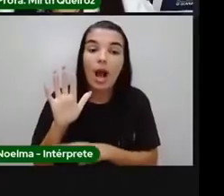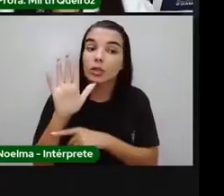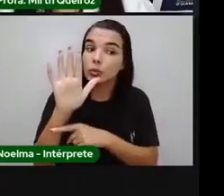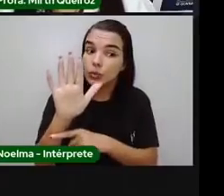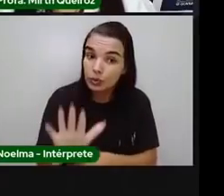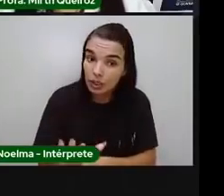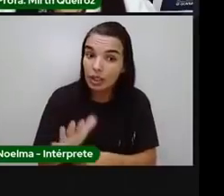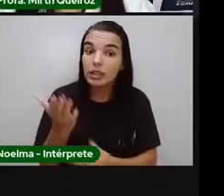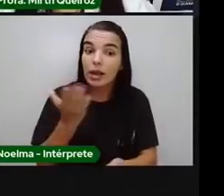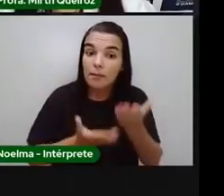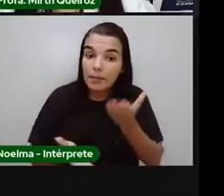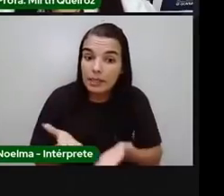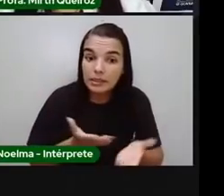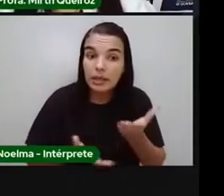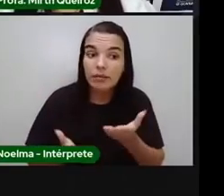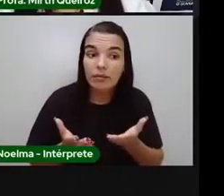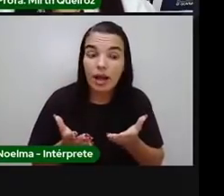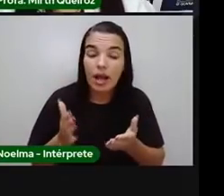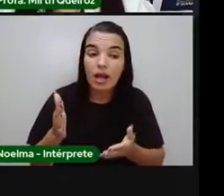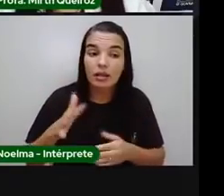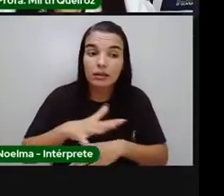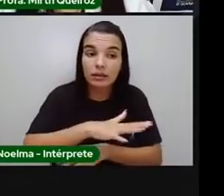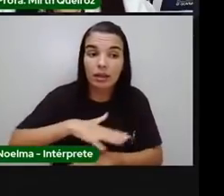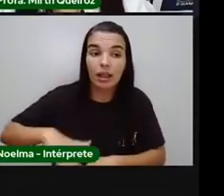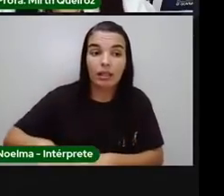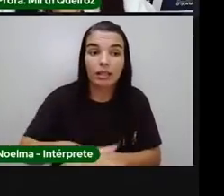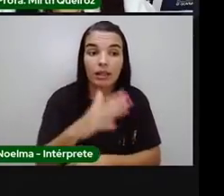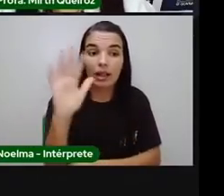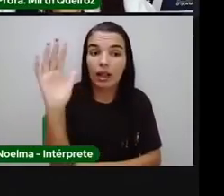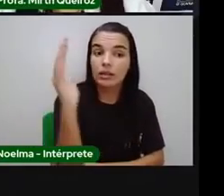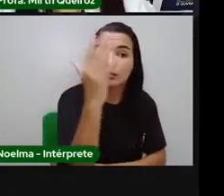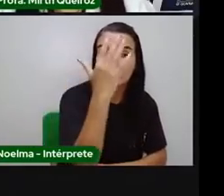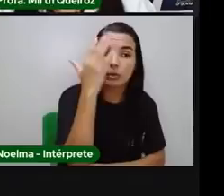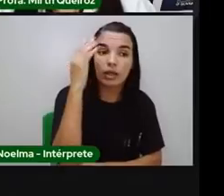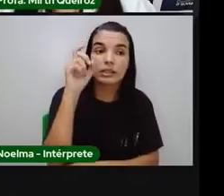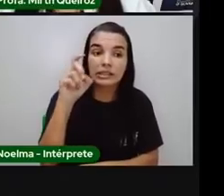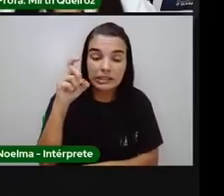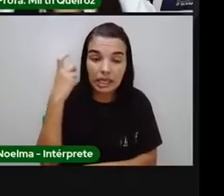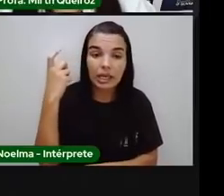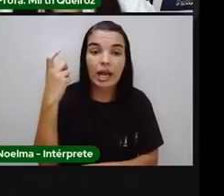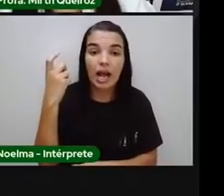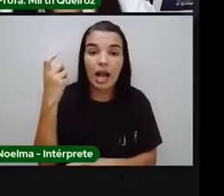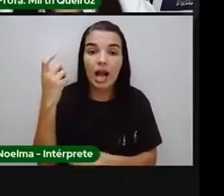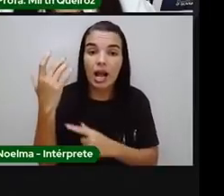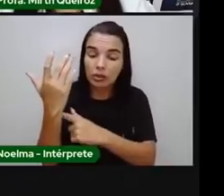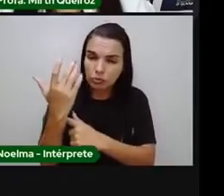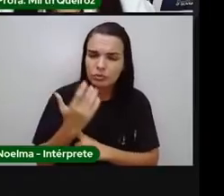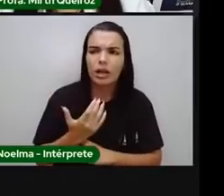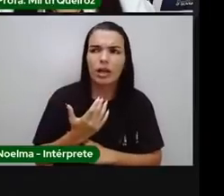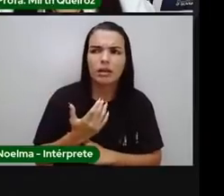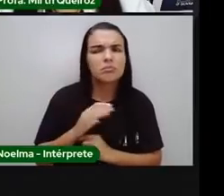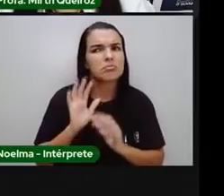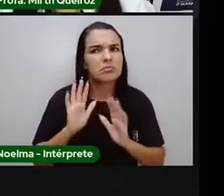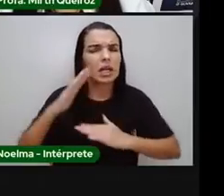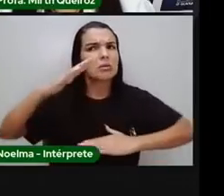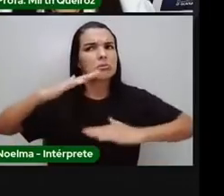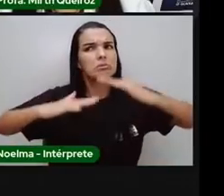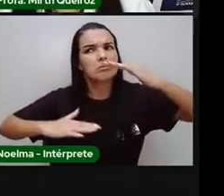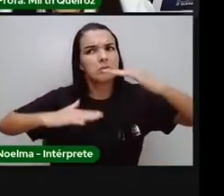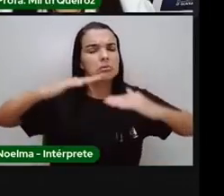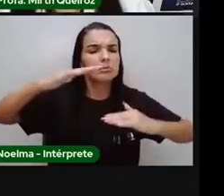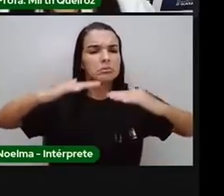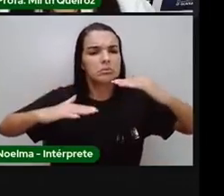natureza, tendo essa atitude, fazendo esse tipo de coisa? Será se eu estou ajudando? Será se eu não estou causando desequilíbrio na natureza?